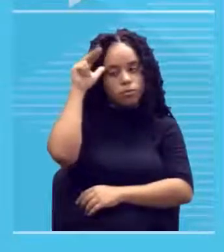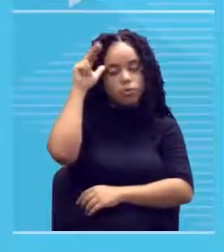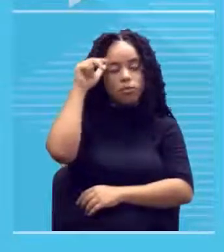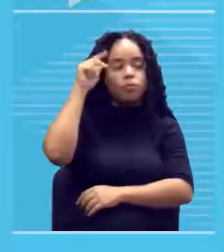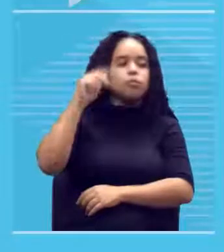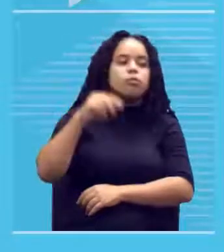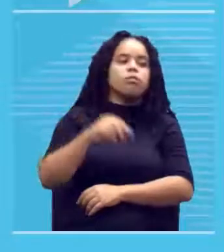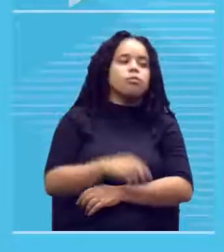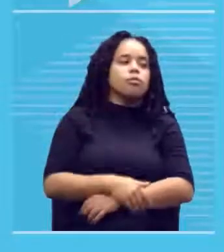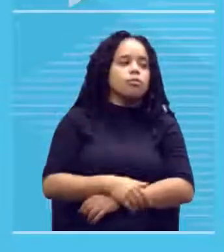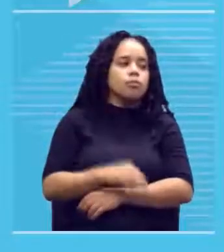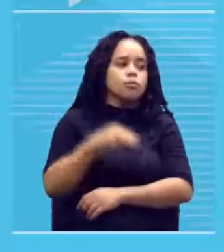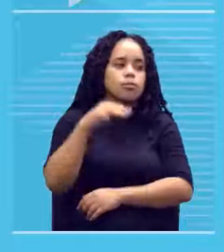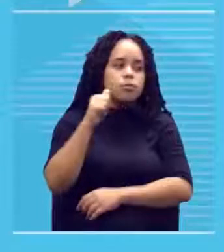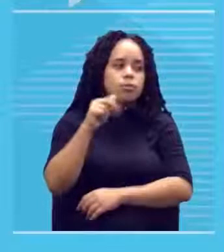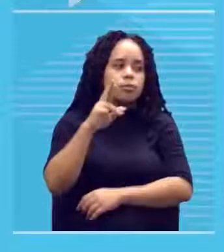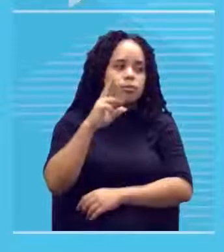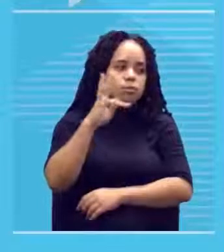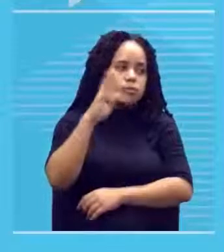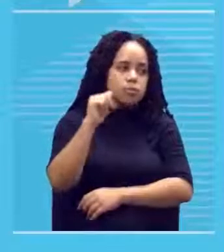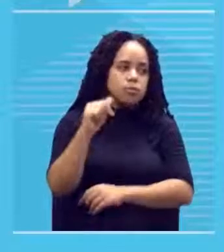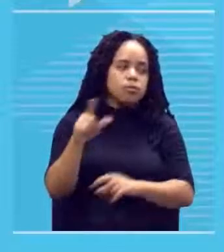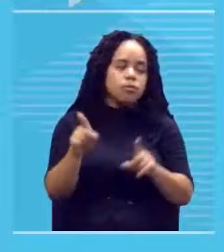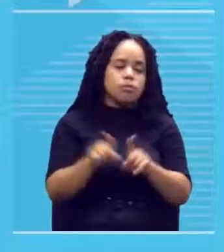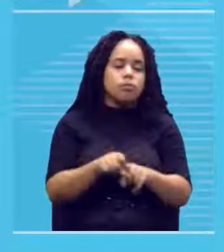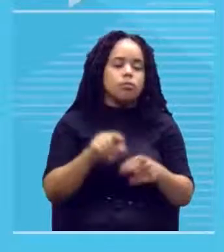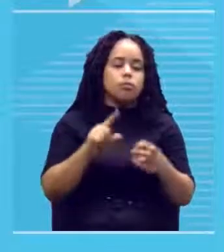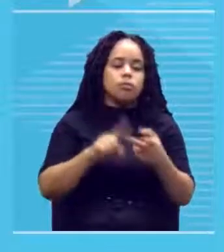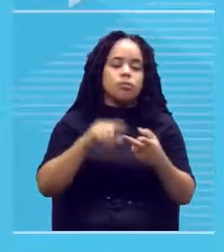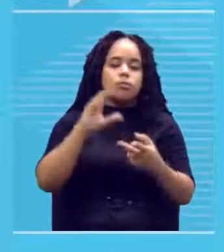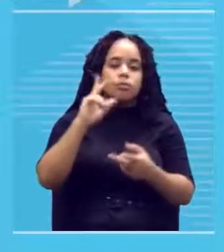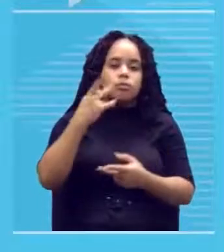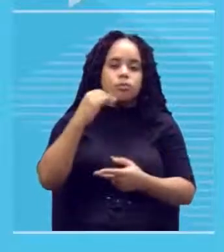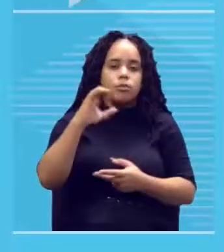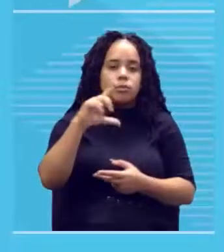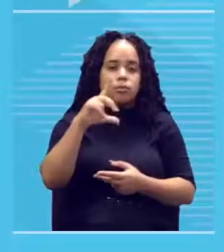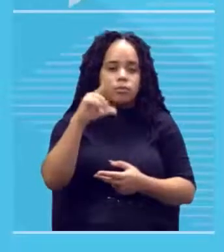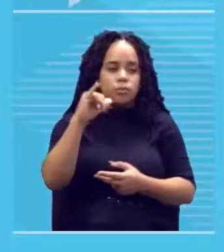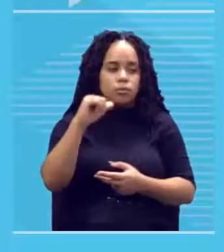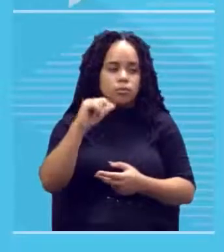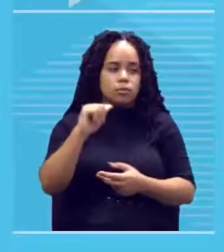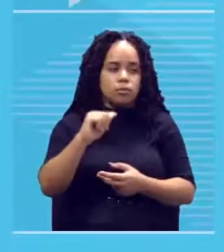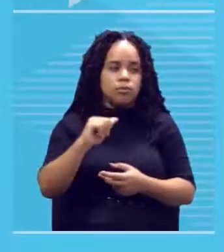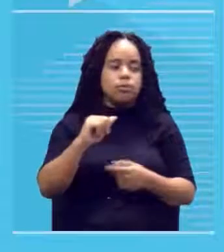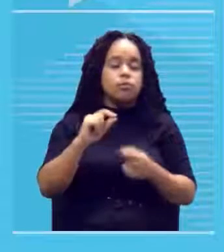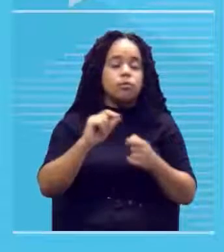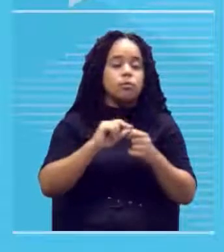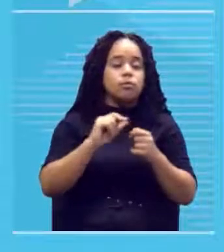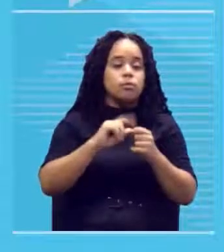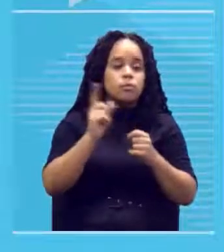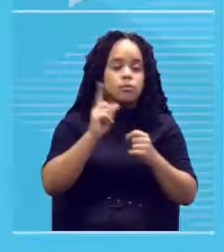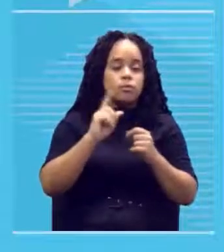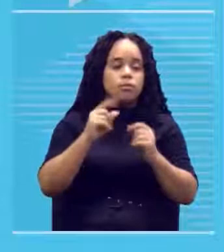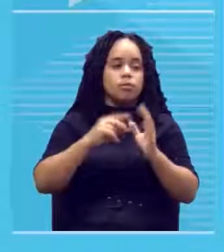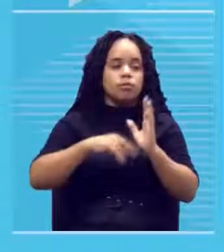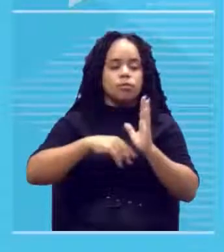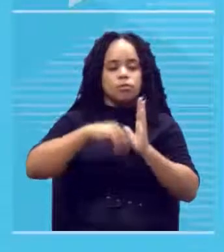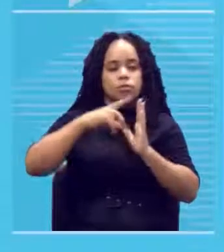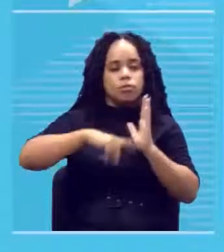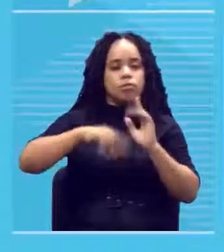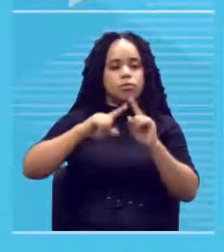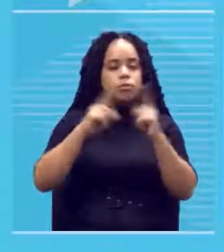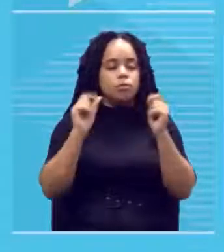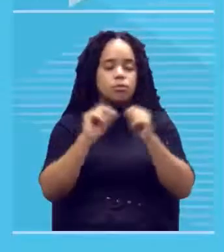Marta e a Chinchila Chinchila não se faz pincel mas se faz casacos de Chinchila